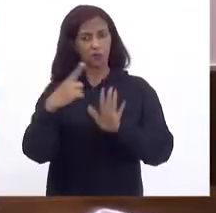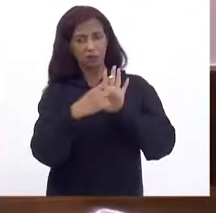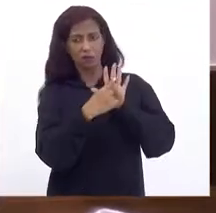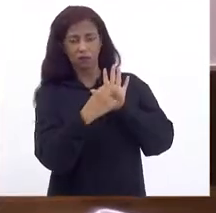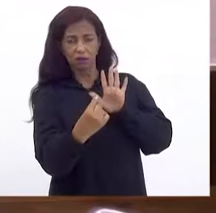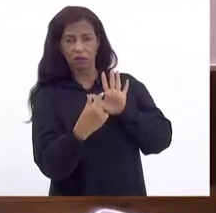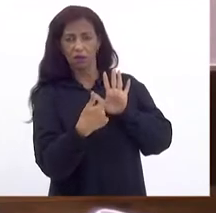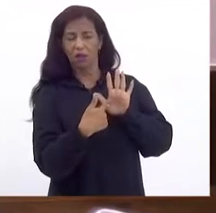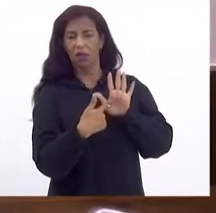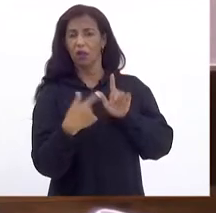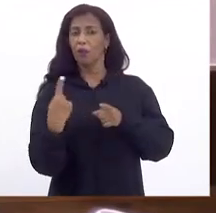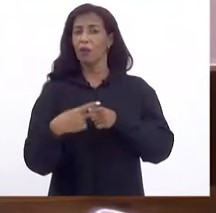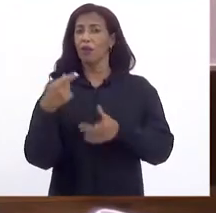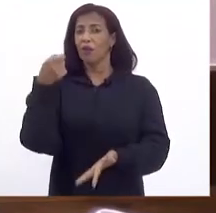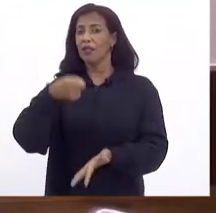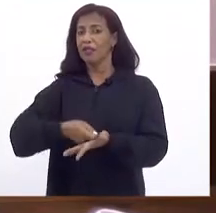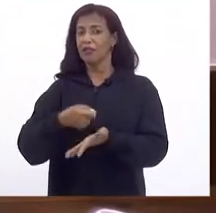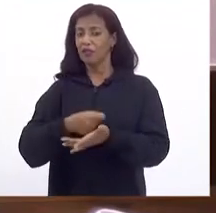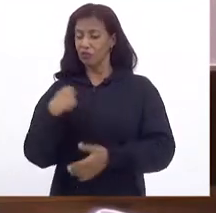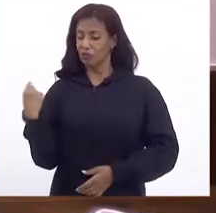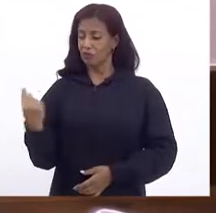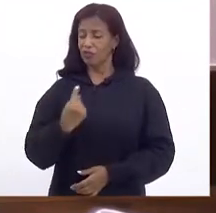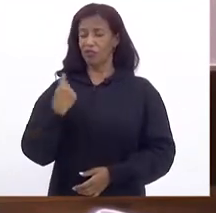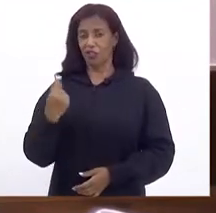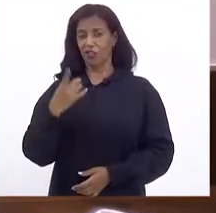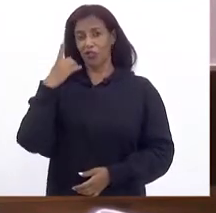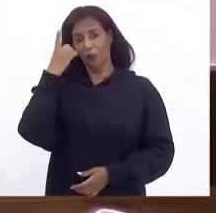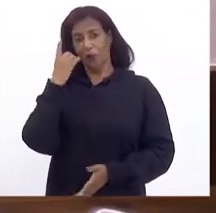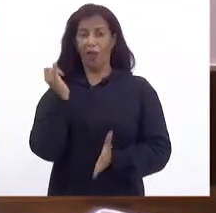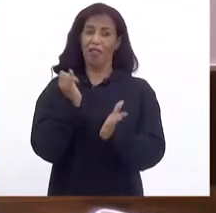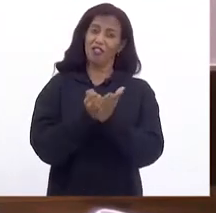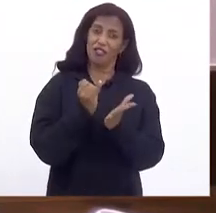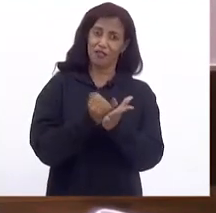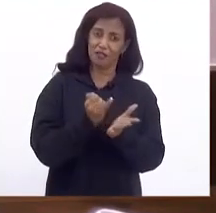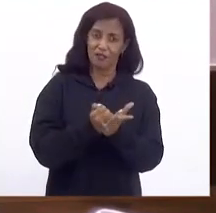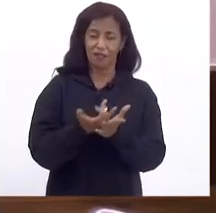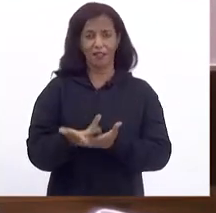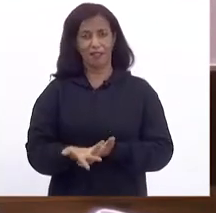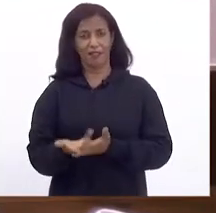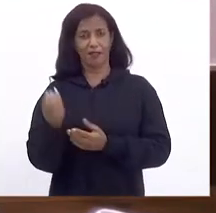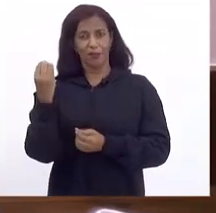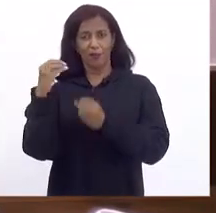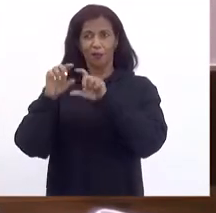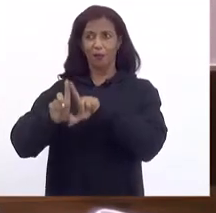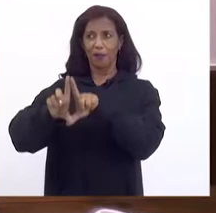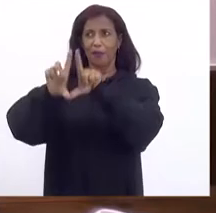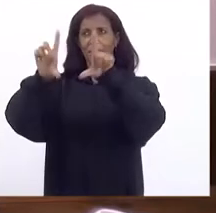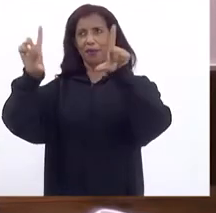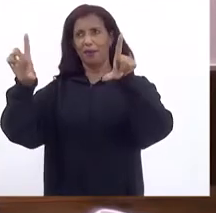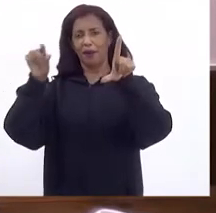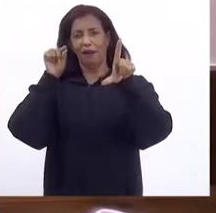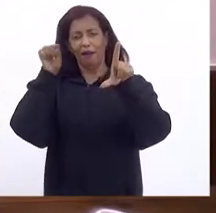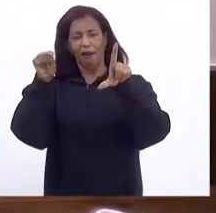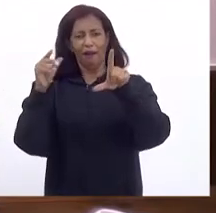Porque depois Fica exigindo Da gente Deputado Marcio Para as receitas Que são projetadas Com parâmetros